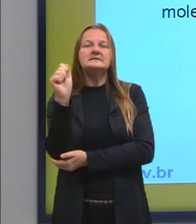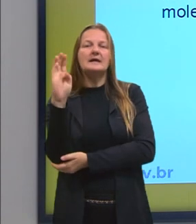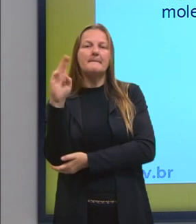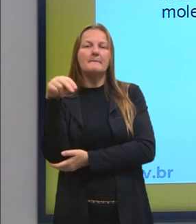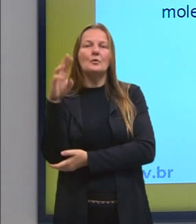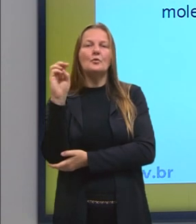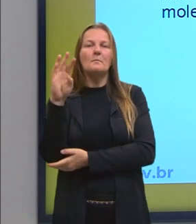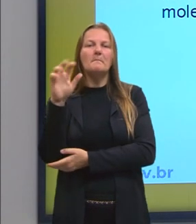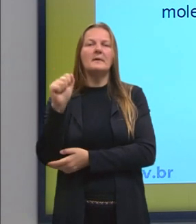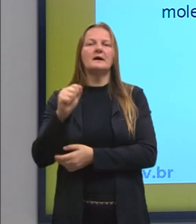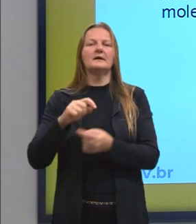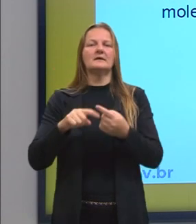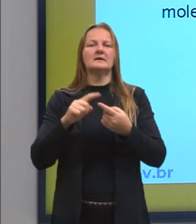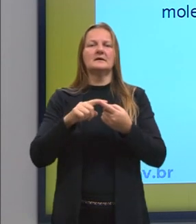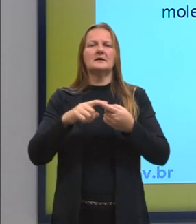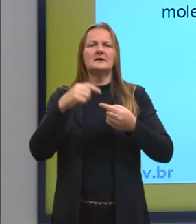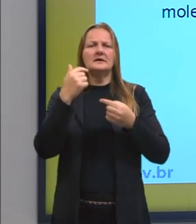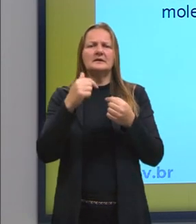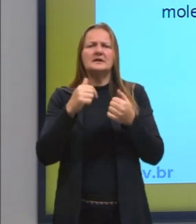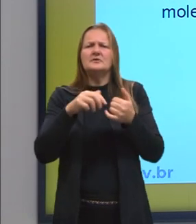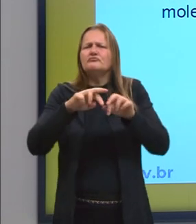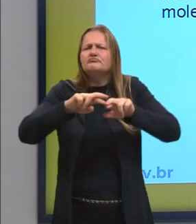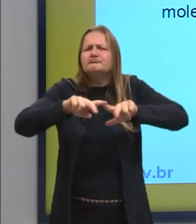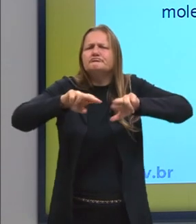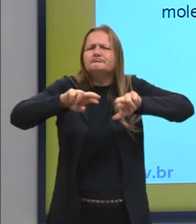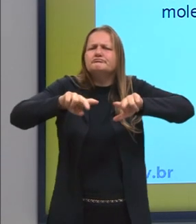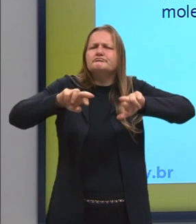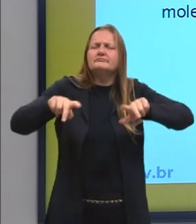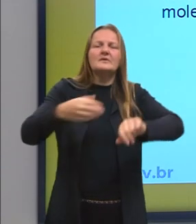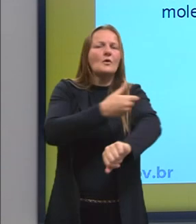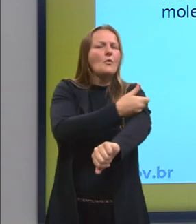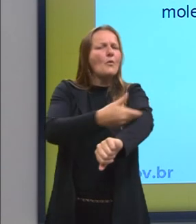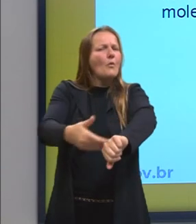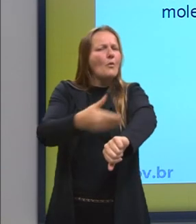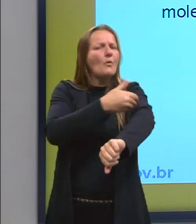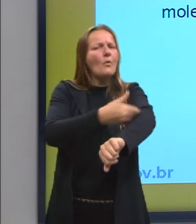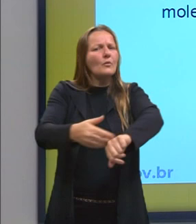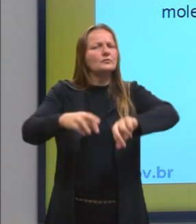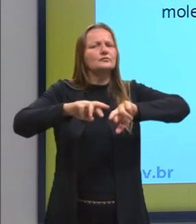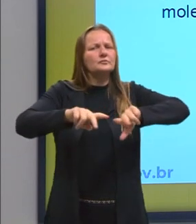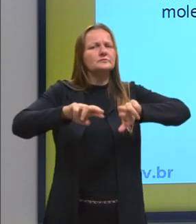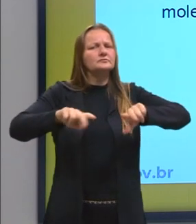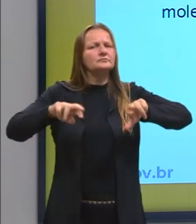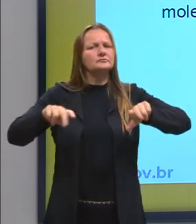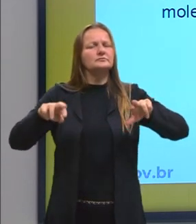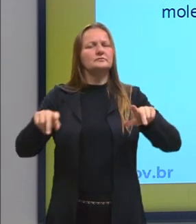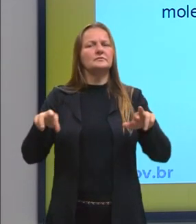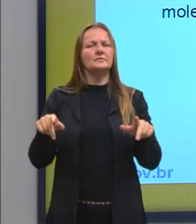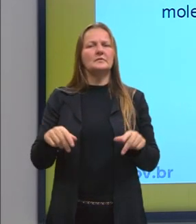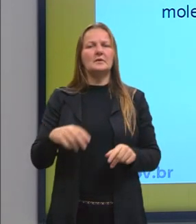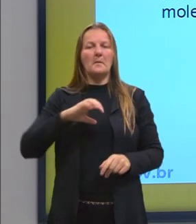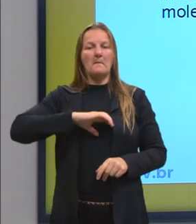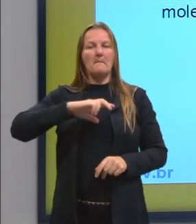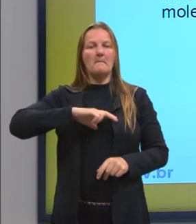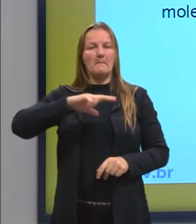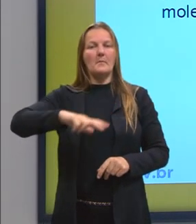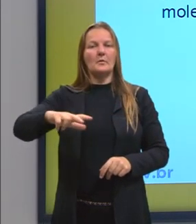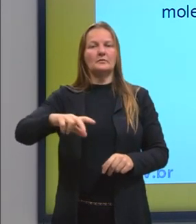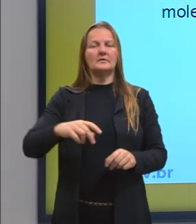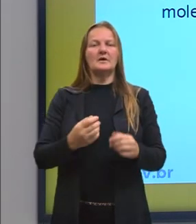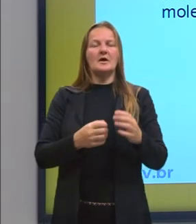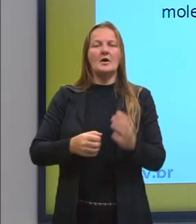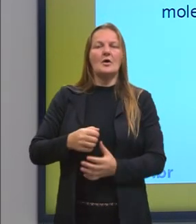zabumba, marujada, rezado, são costumes aqui, o rezado são costumes de origem portuguesa, o